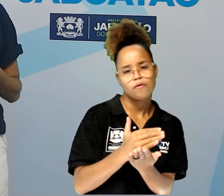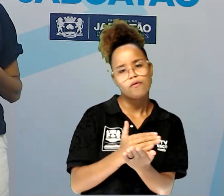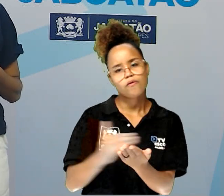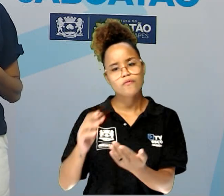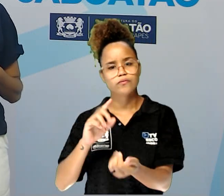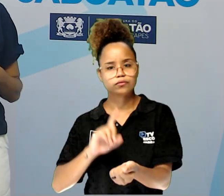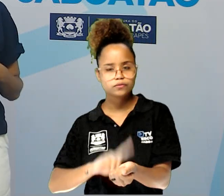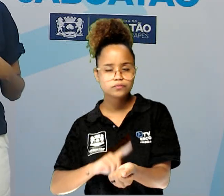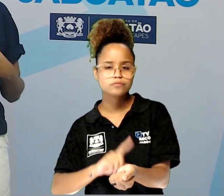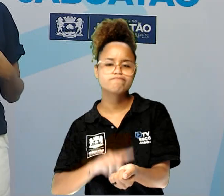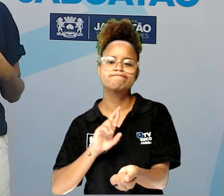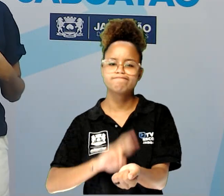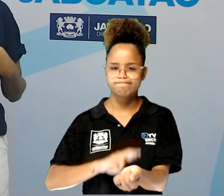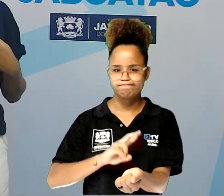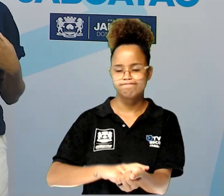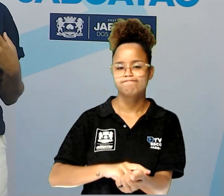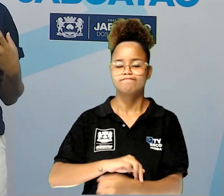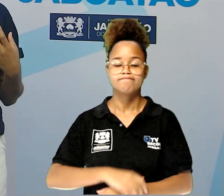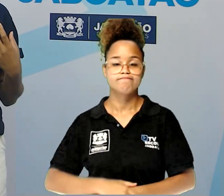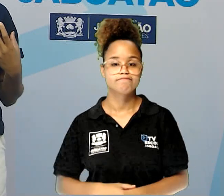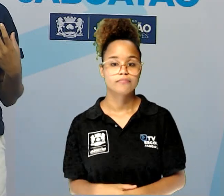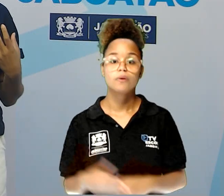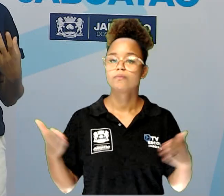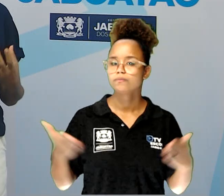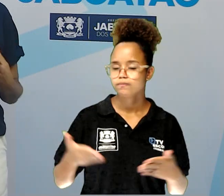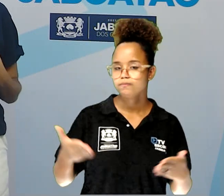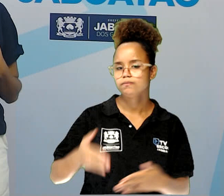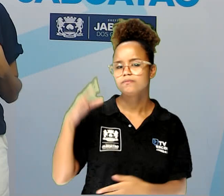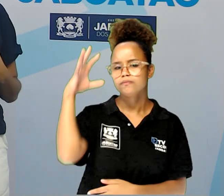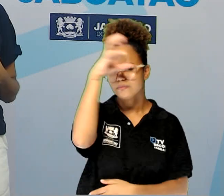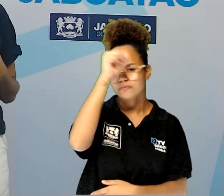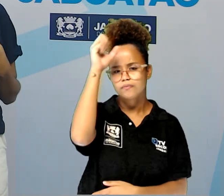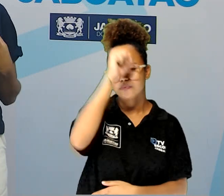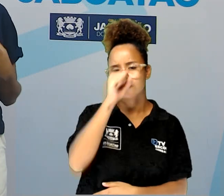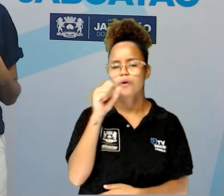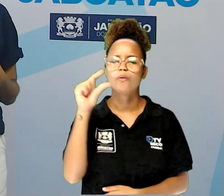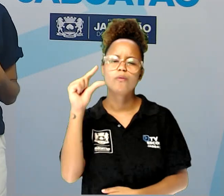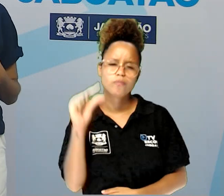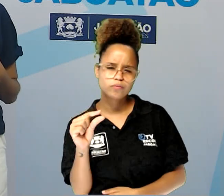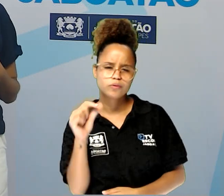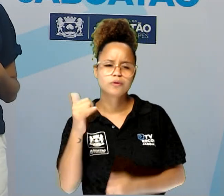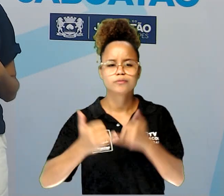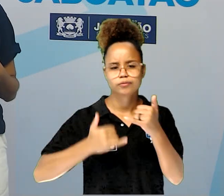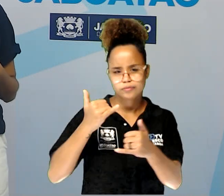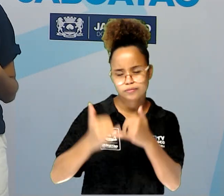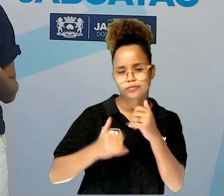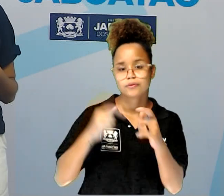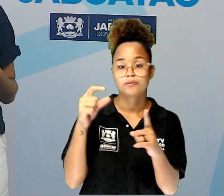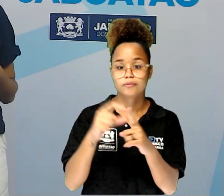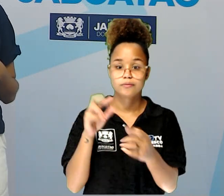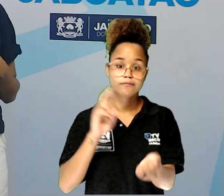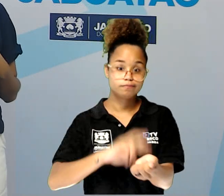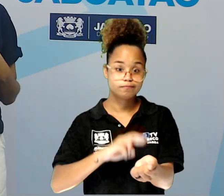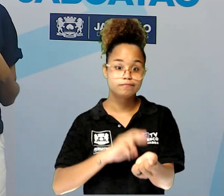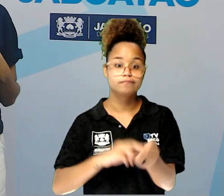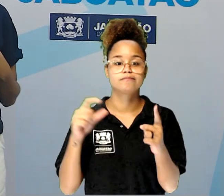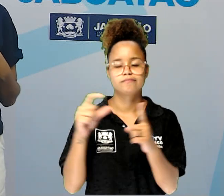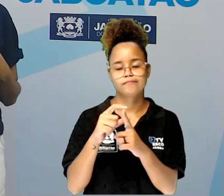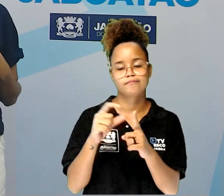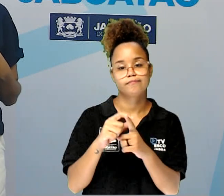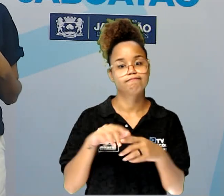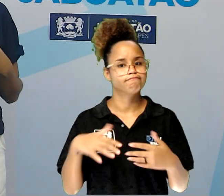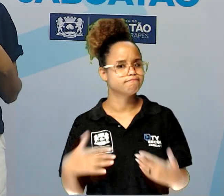tempo rítmico. E hoje nós vamos aprender um pouco a brincar com o ritmo das palavras. Ou